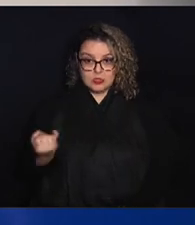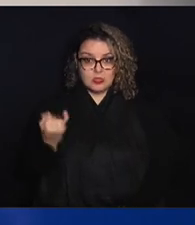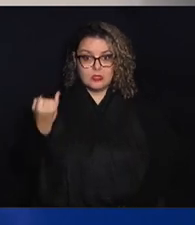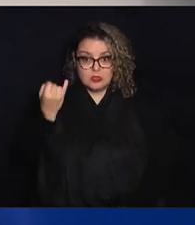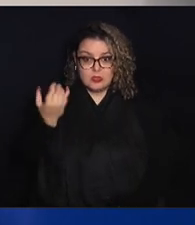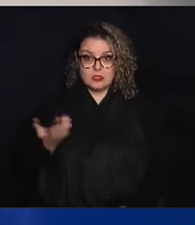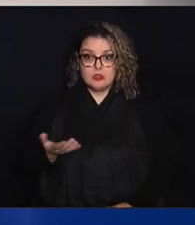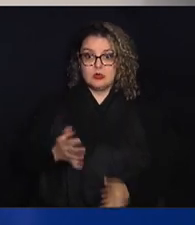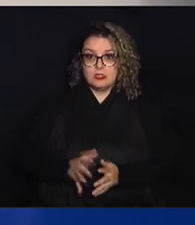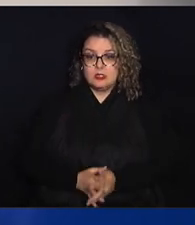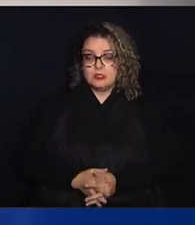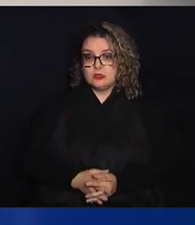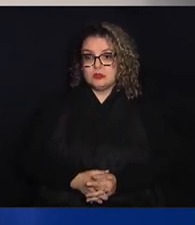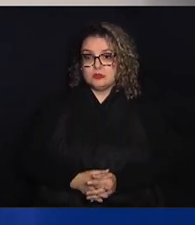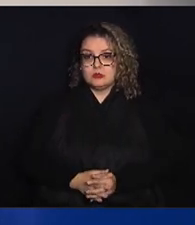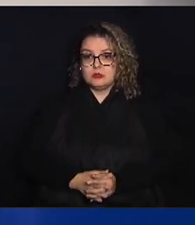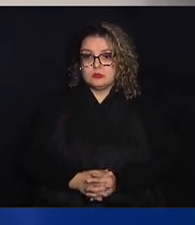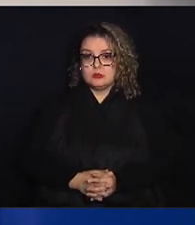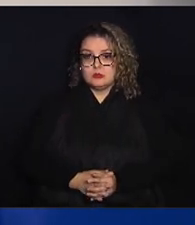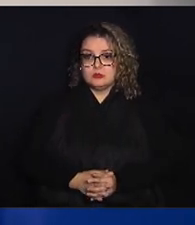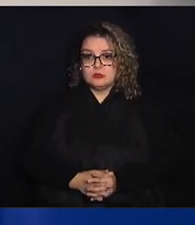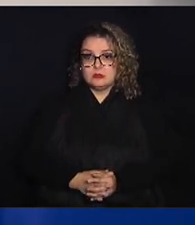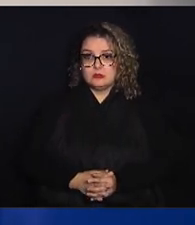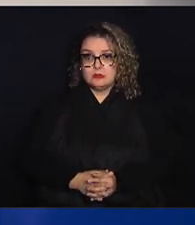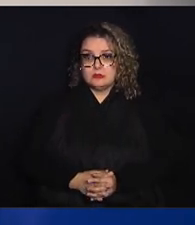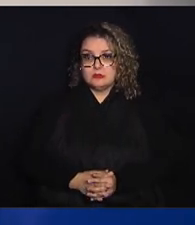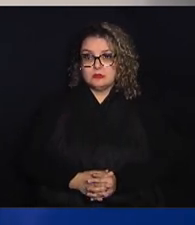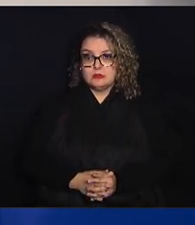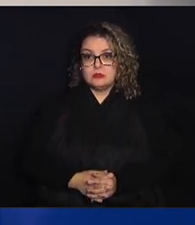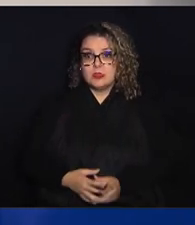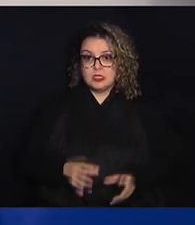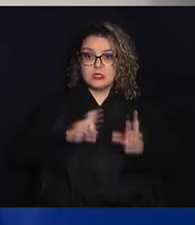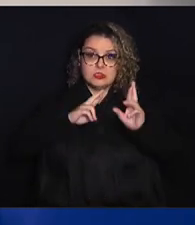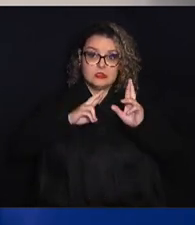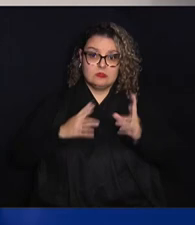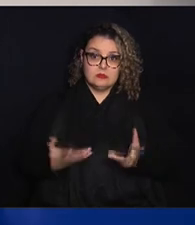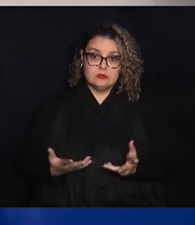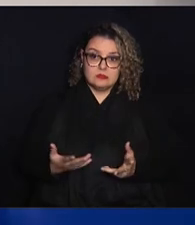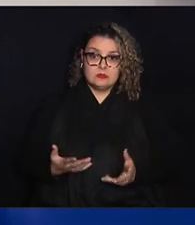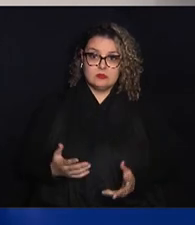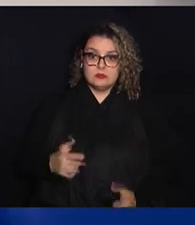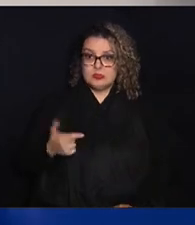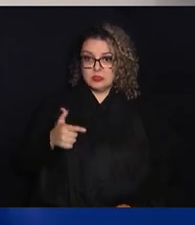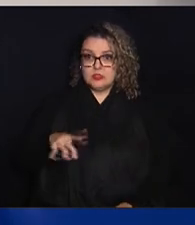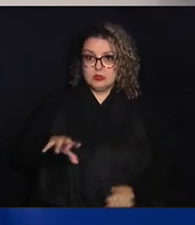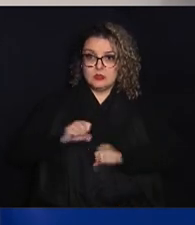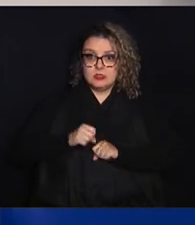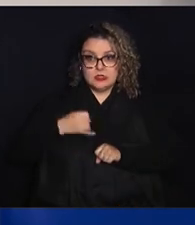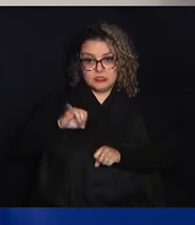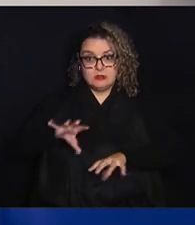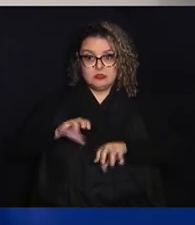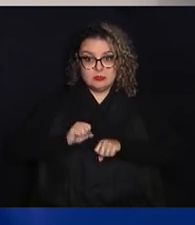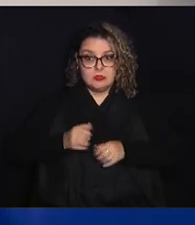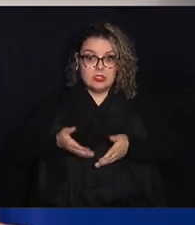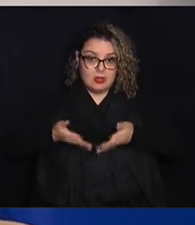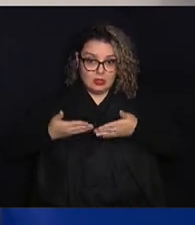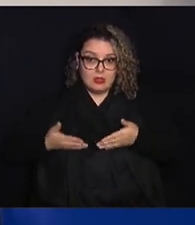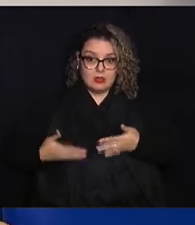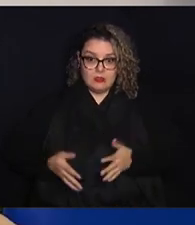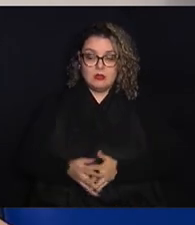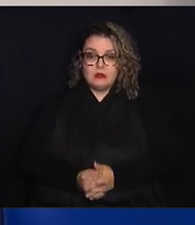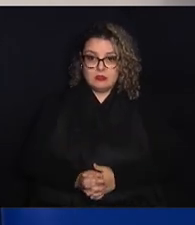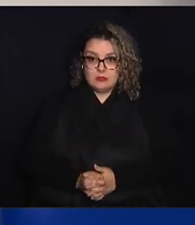manter essa expectativa de eles não pegarem, se pegarem, pegarem de uma forma mais leve.